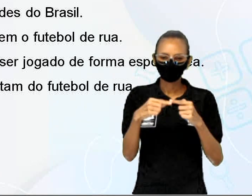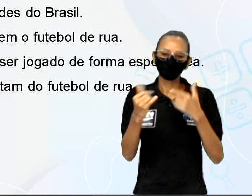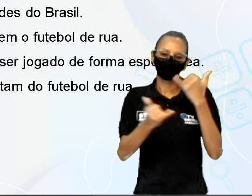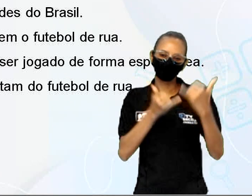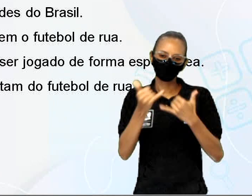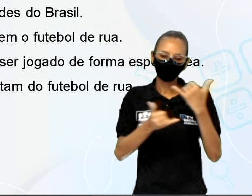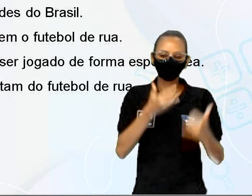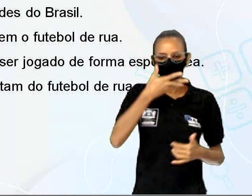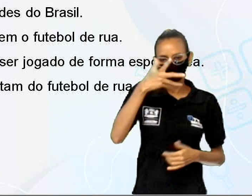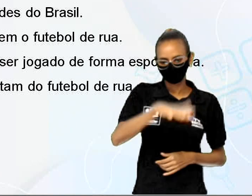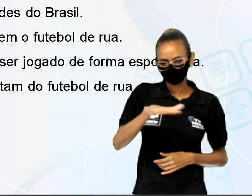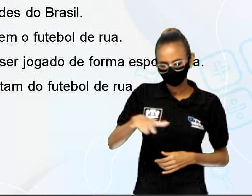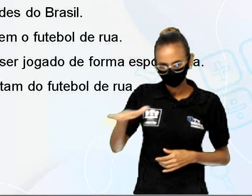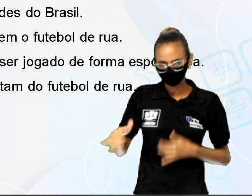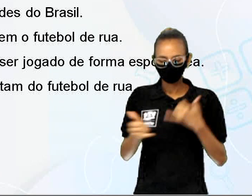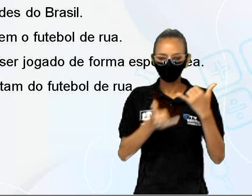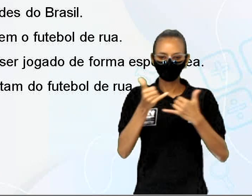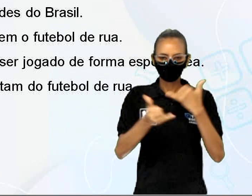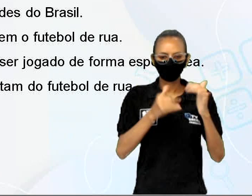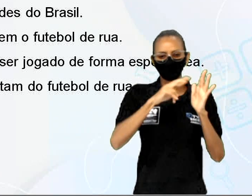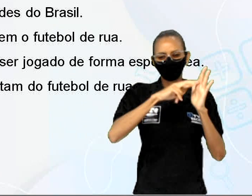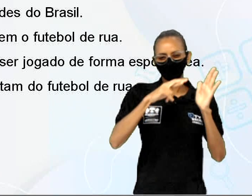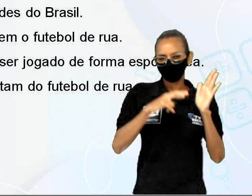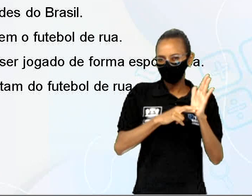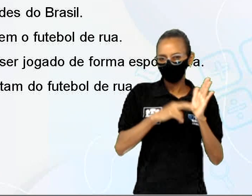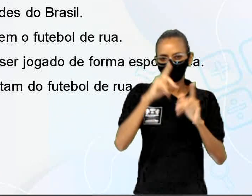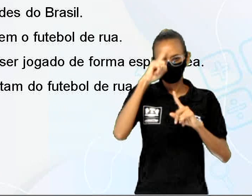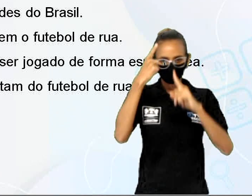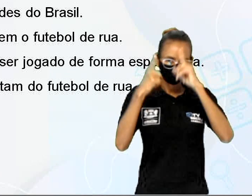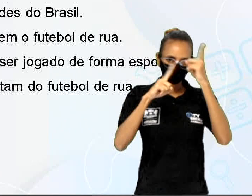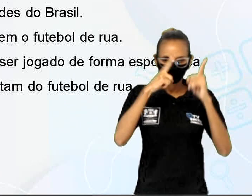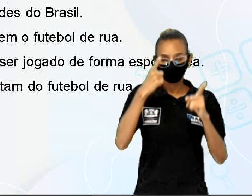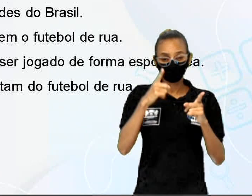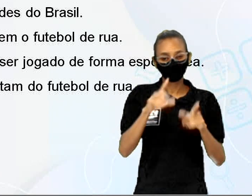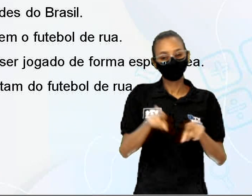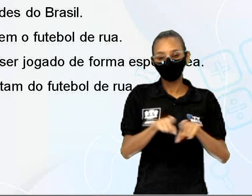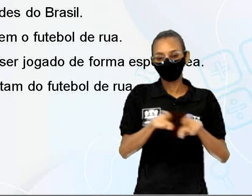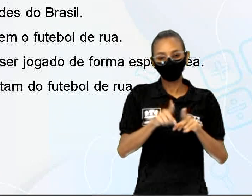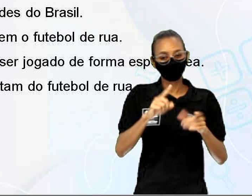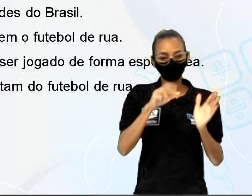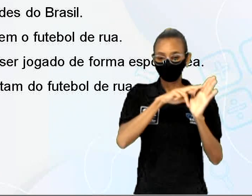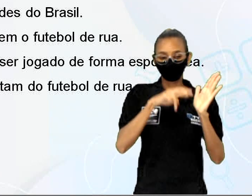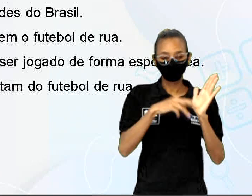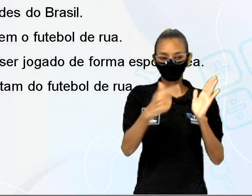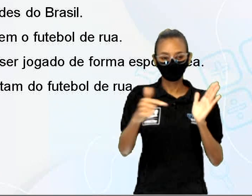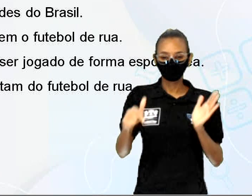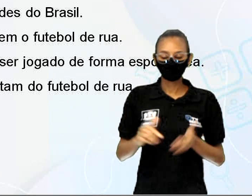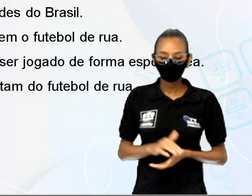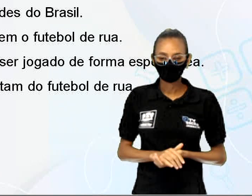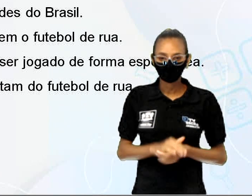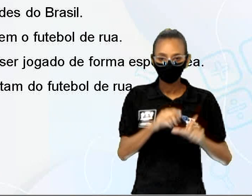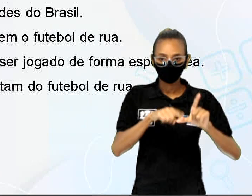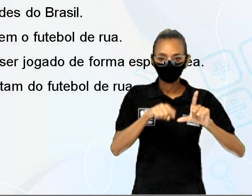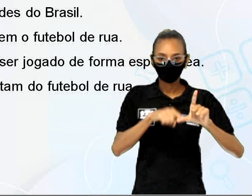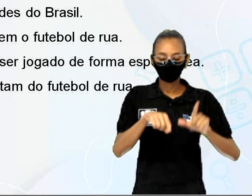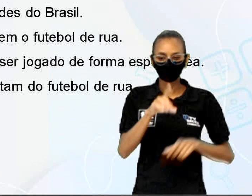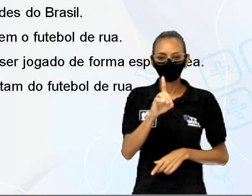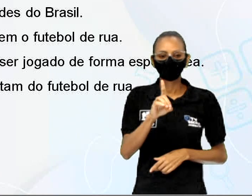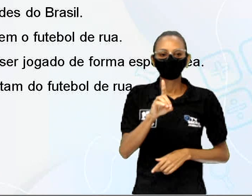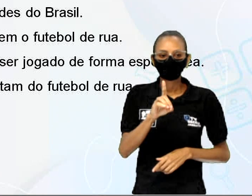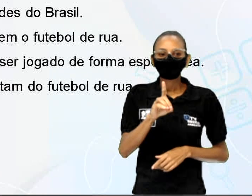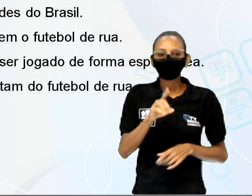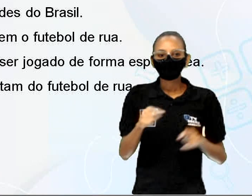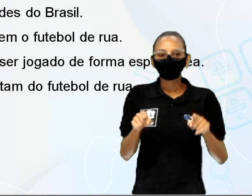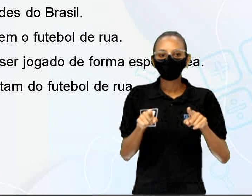livres para jogar e crianças as próprias regras e até mesmo sem nem ter regra direito Letra D Afirma que o futebol de rua é o